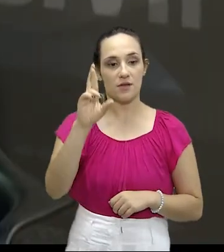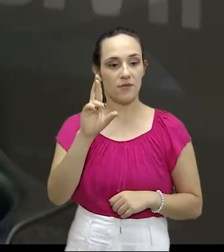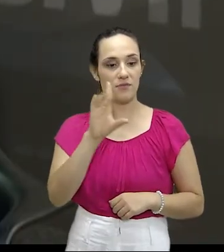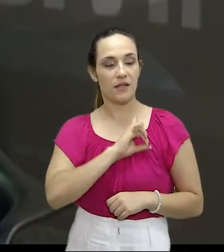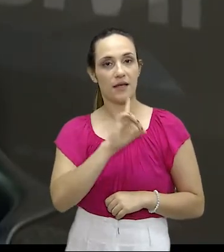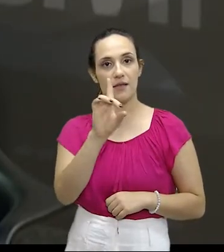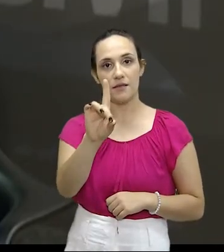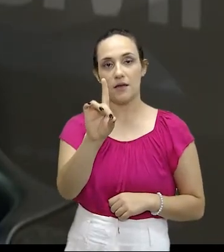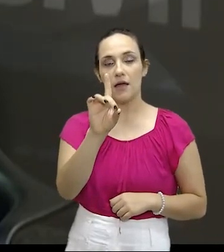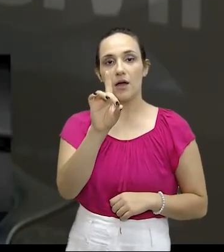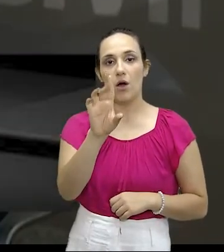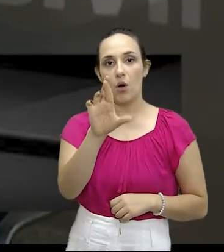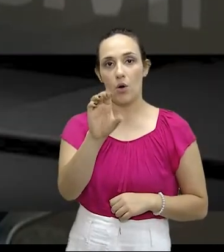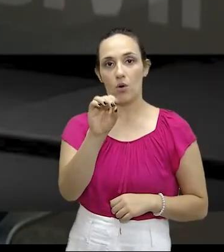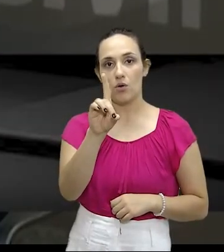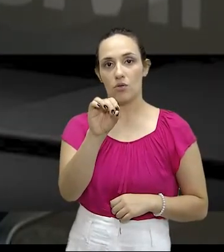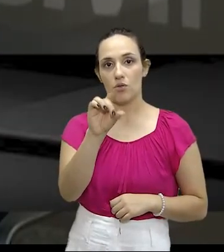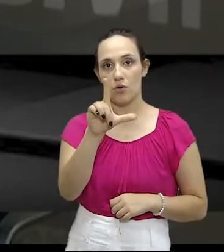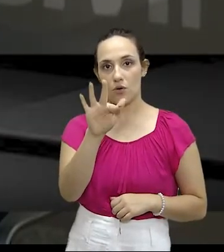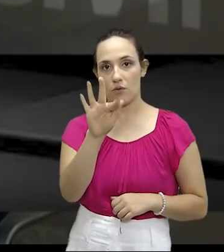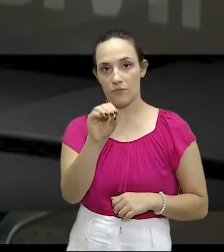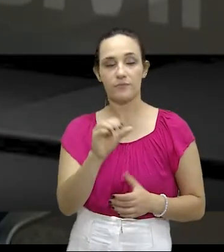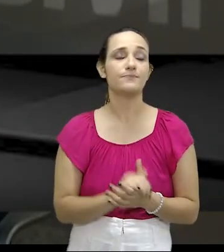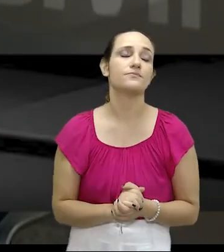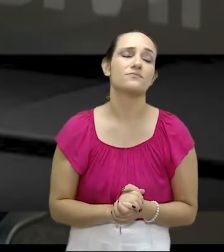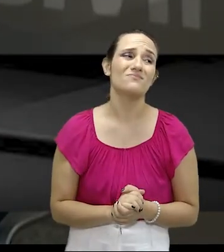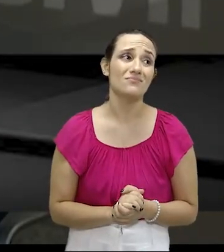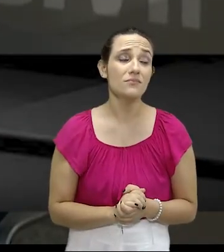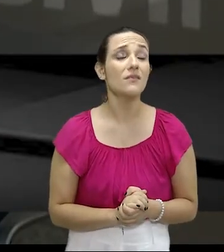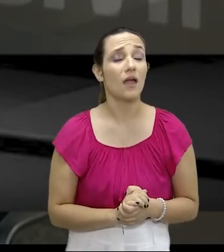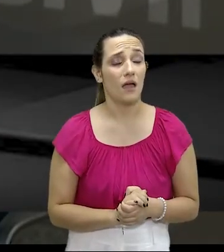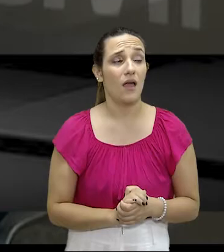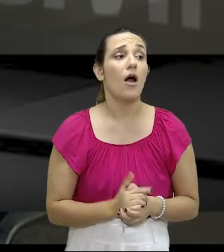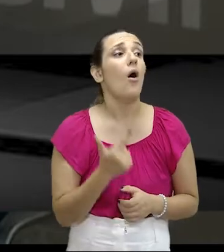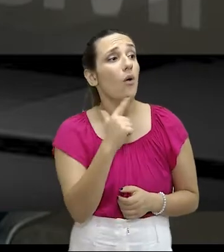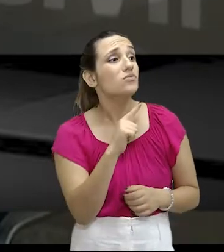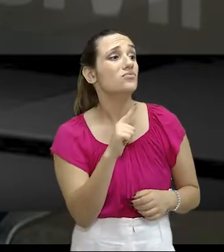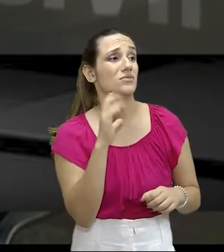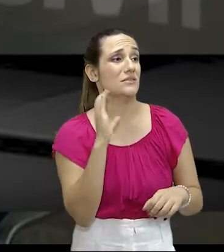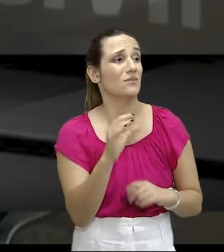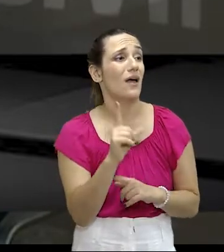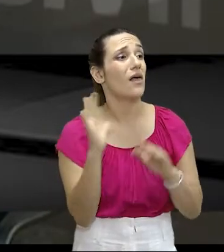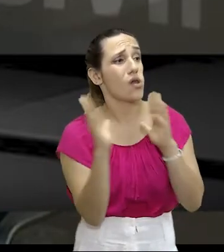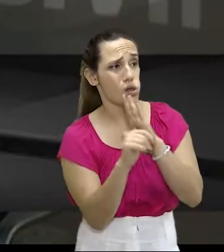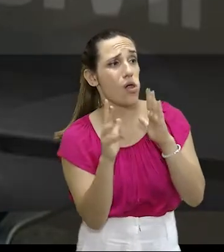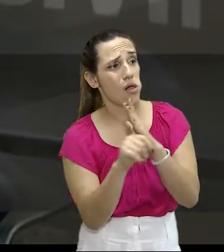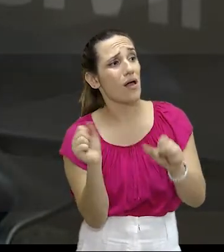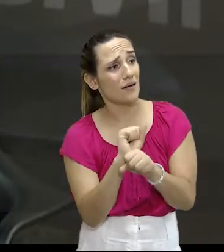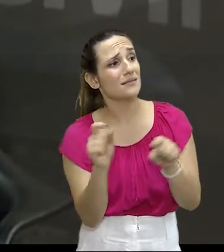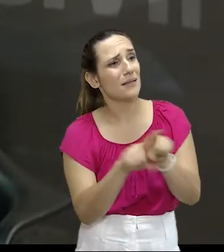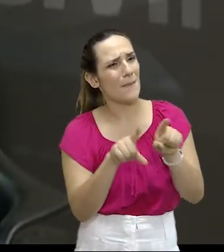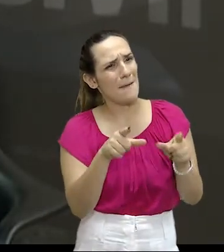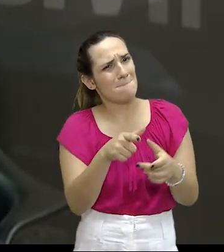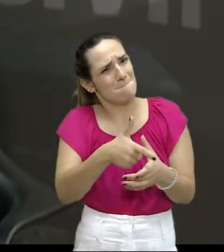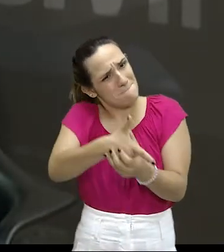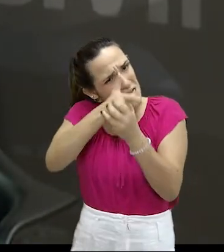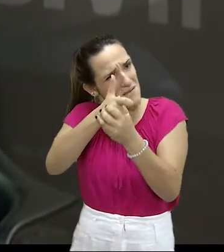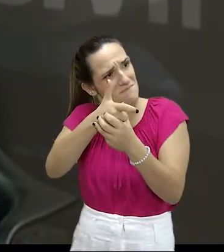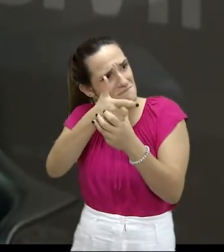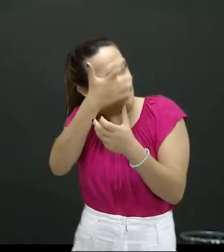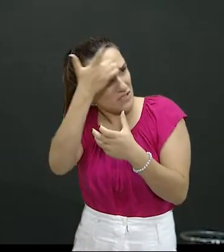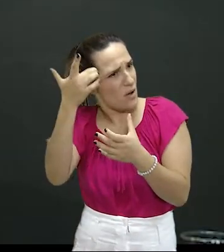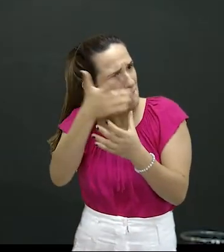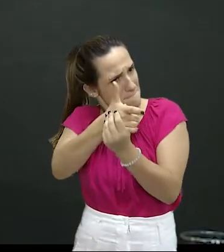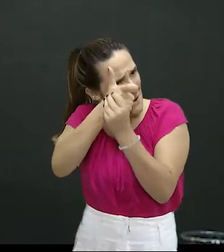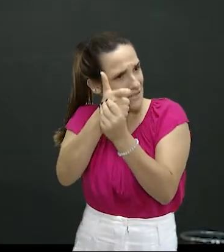E doutor, outro crime que preocupa também as forças de segurança pública são o roubo de veículos e latrocínios. Como que é feito esse